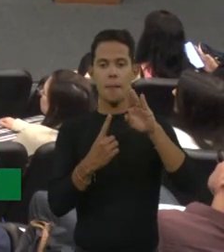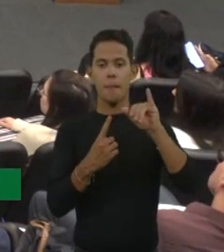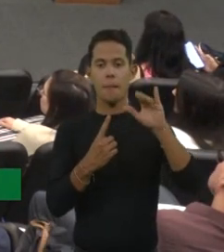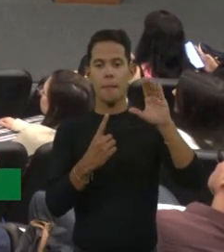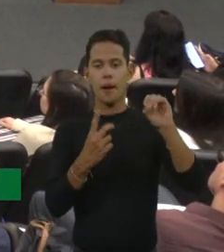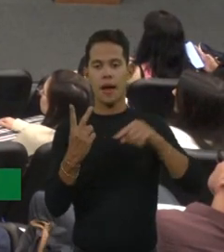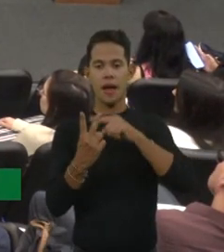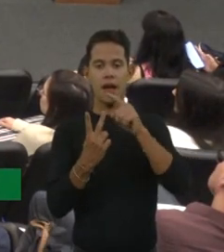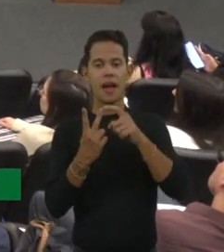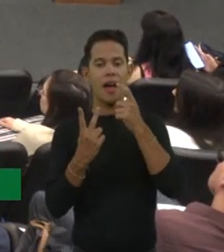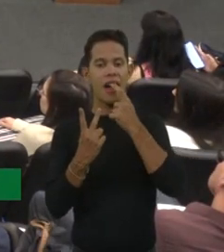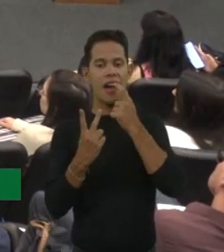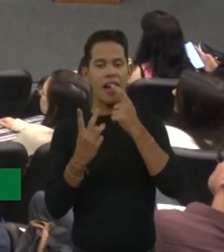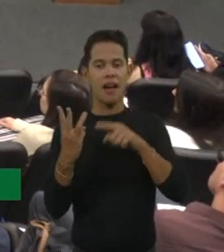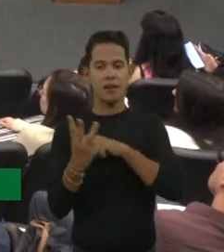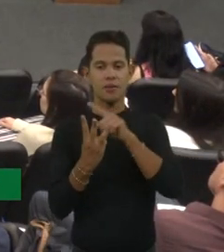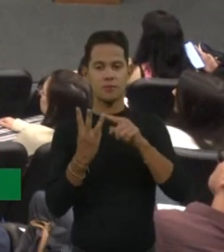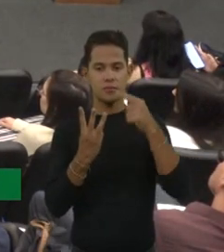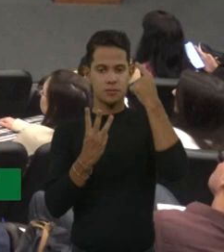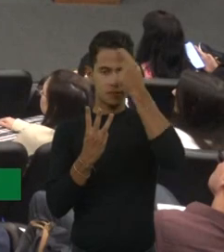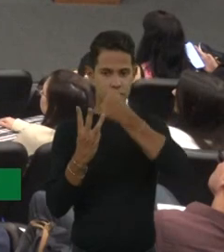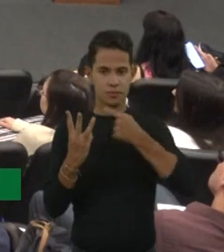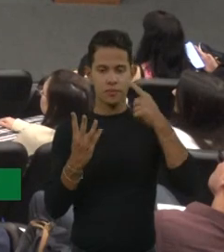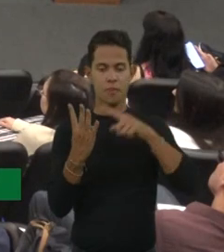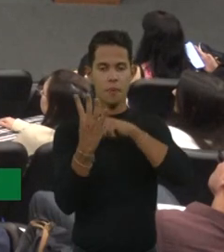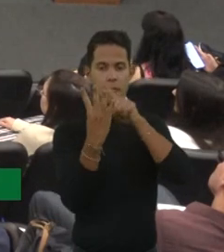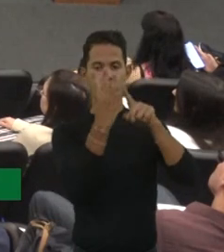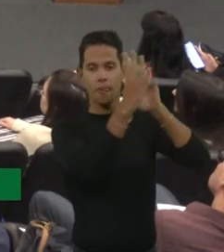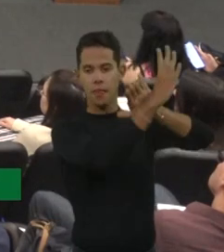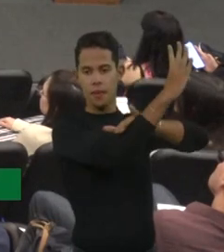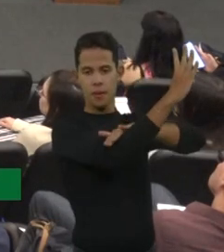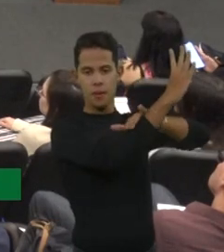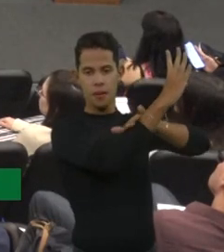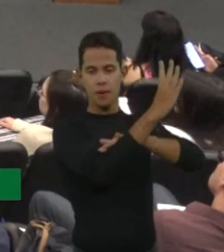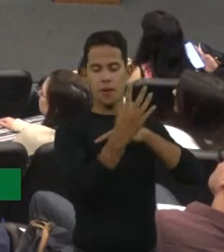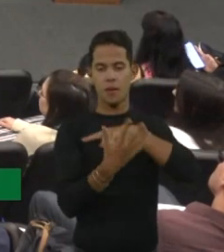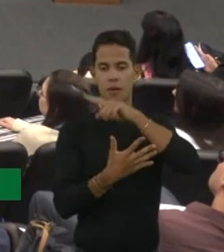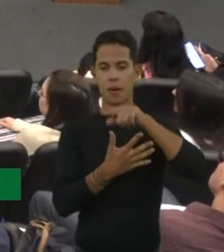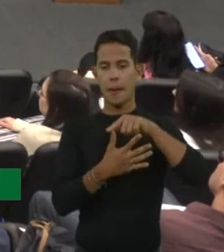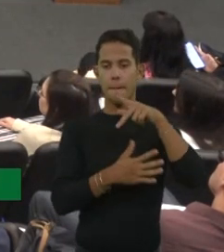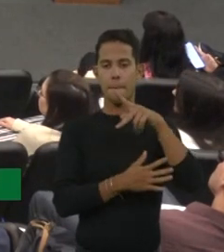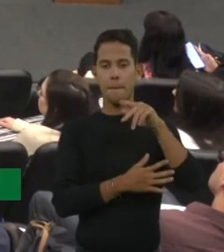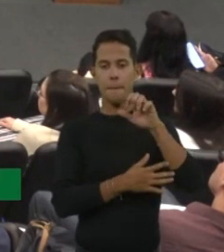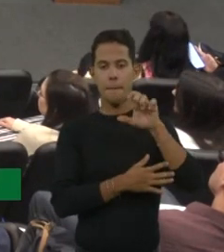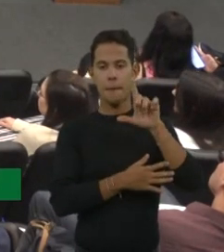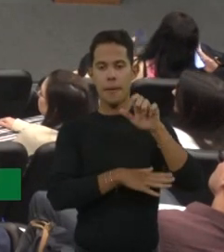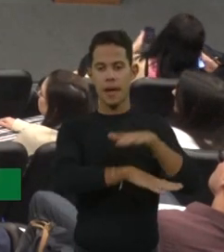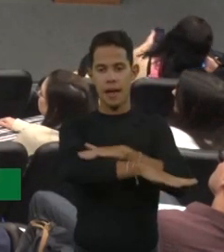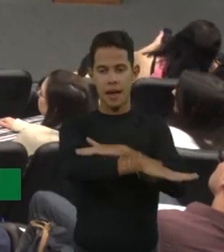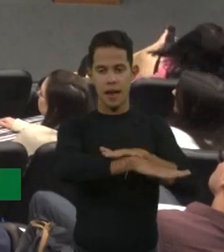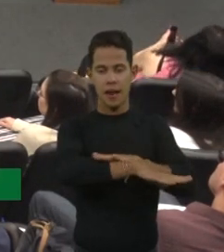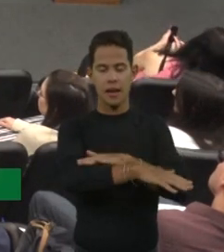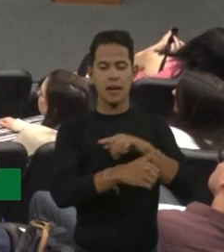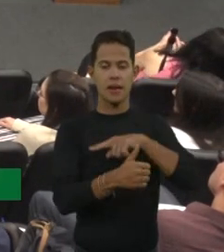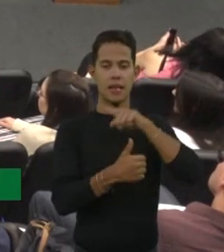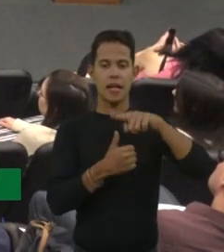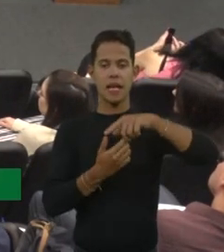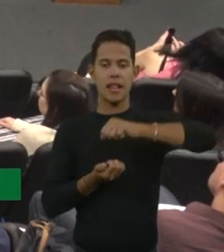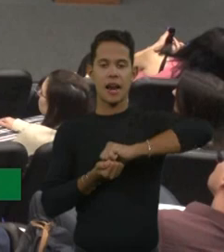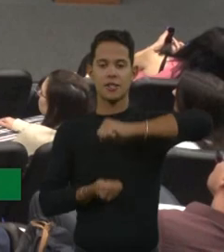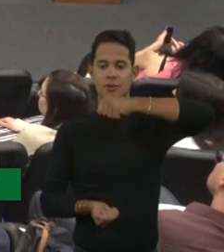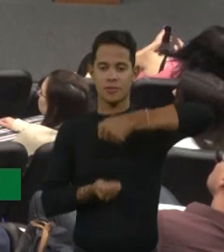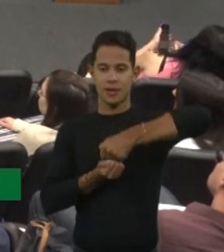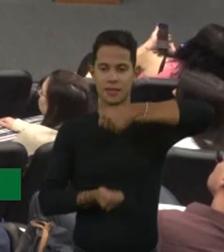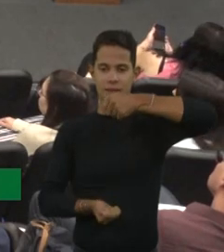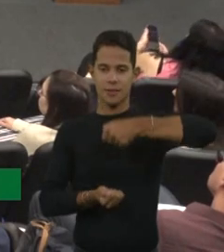ossos, né? Na medula óssea, na pele, no sistema nervoso central, no coração e nas articulações. Então, é uma